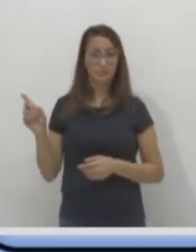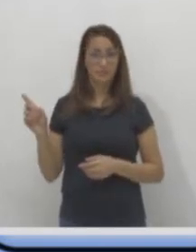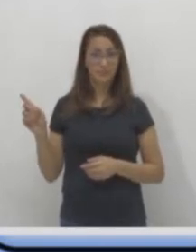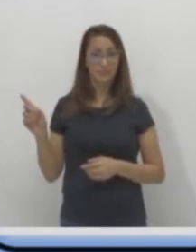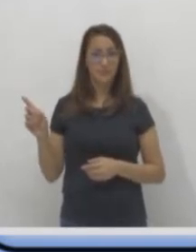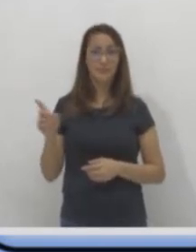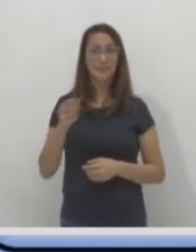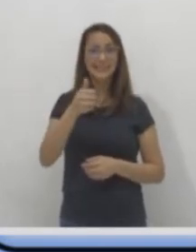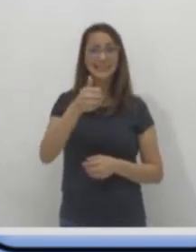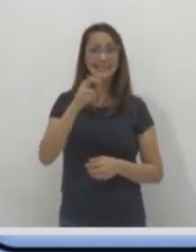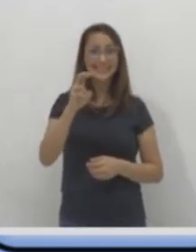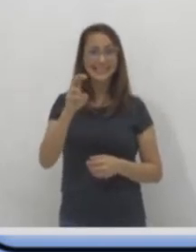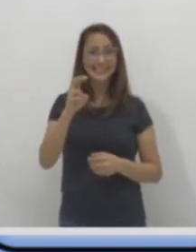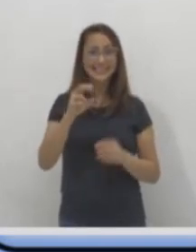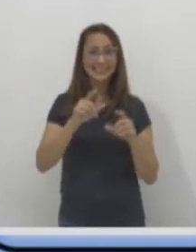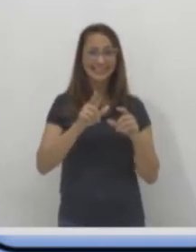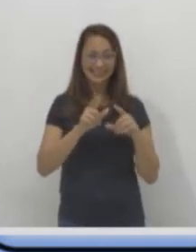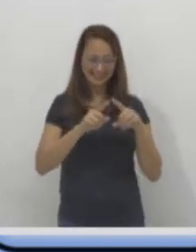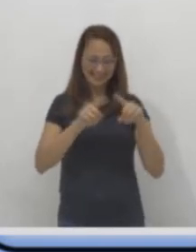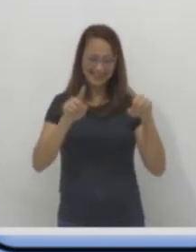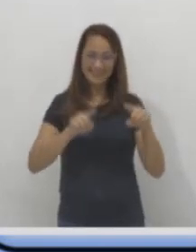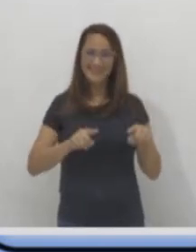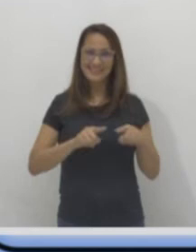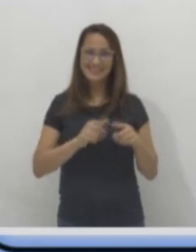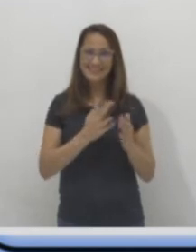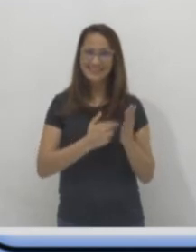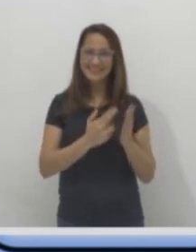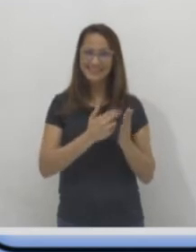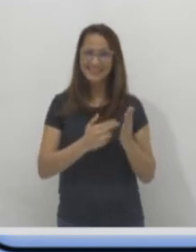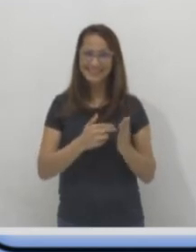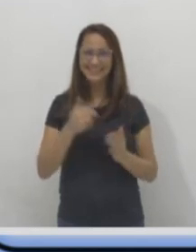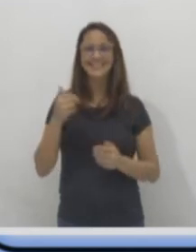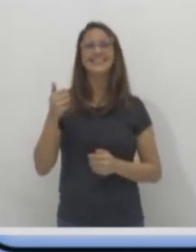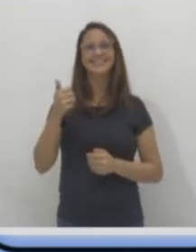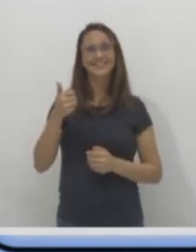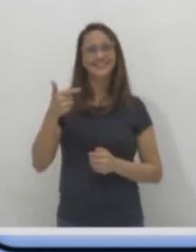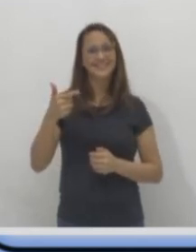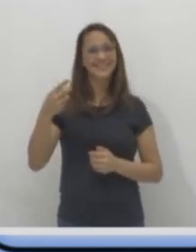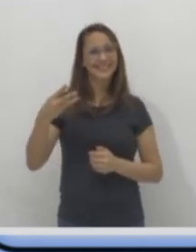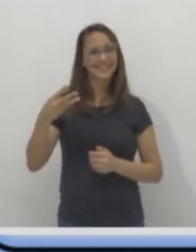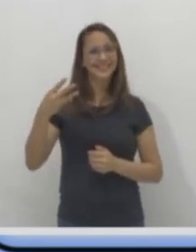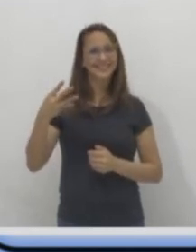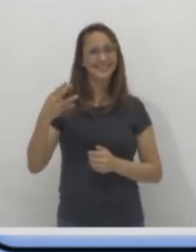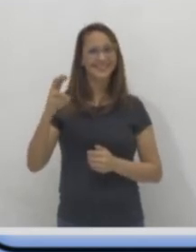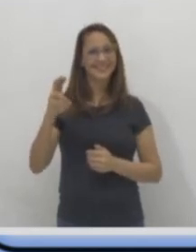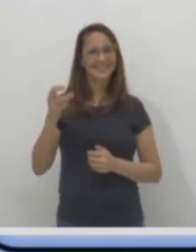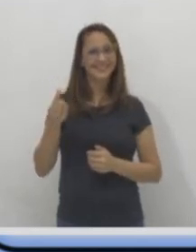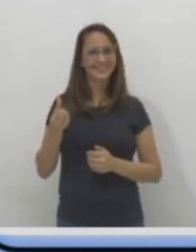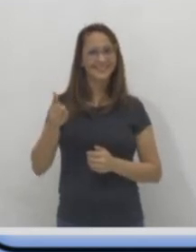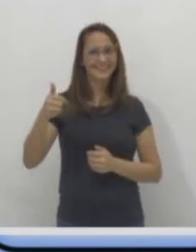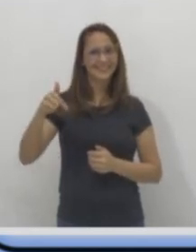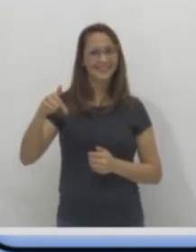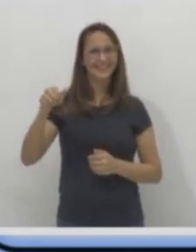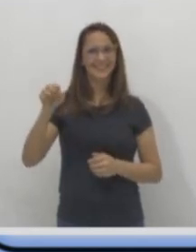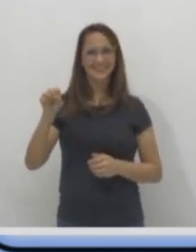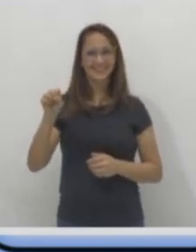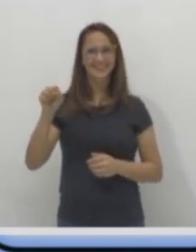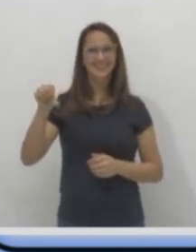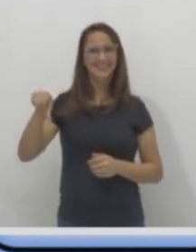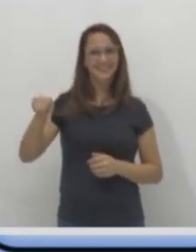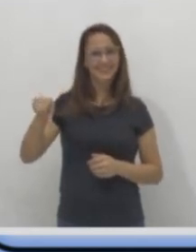Uma, duas, três, quatro, cinco, seis, sete, oito,